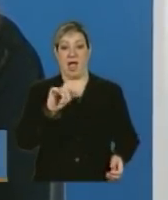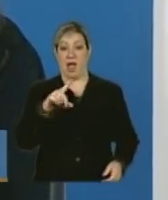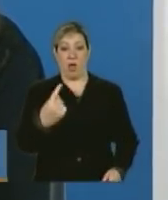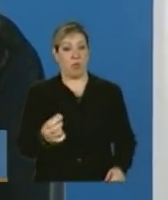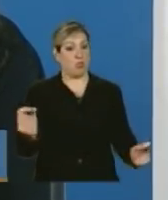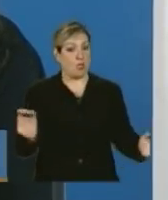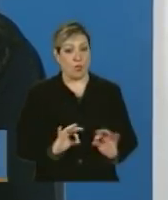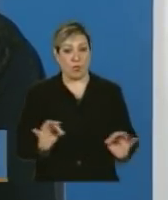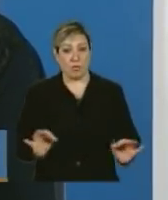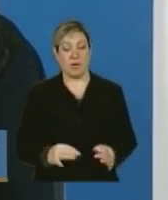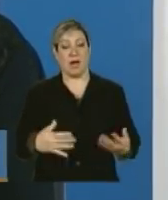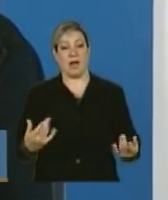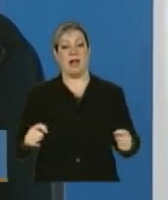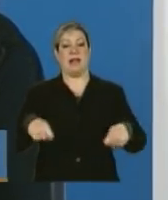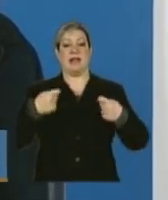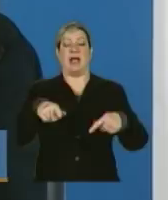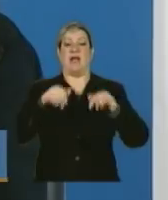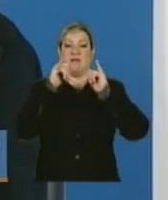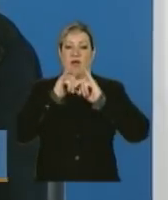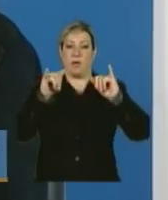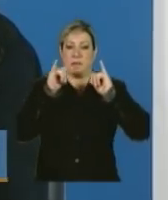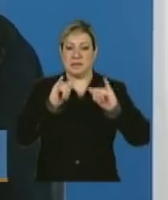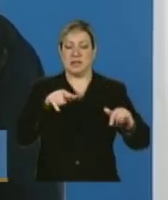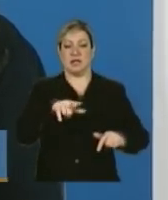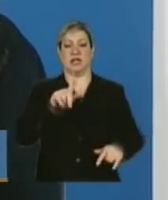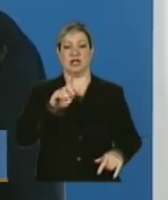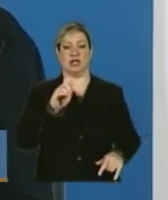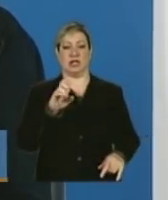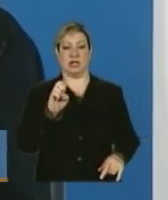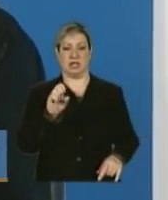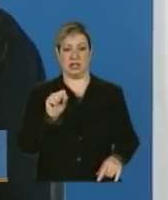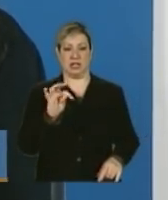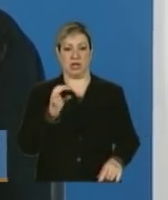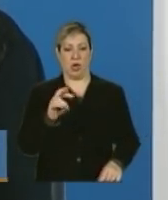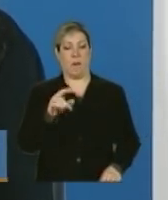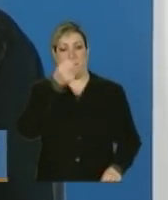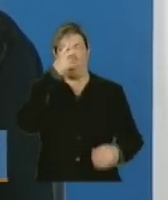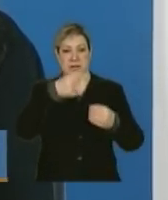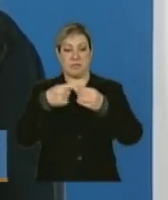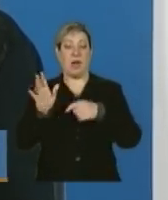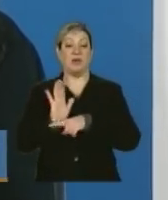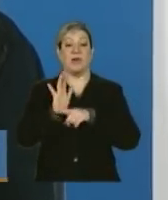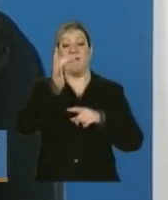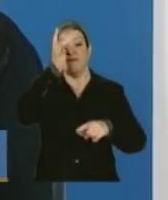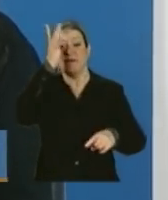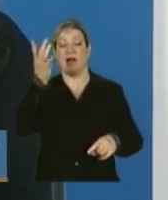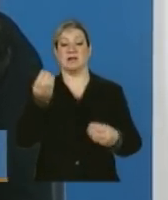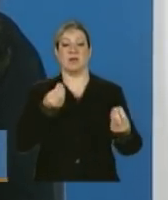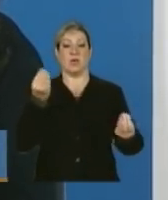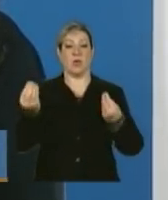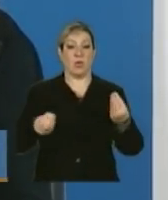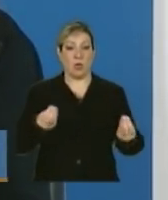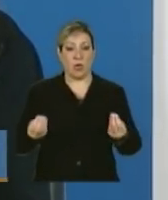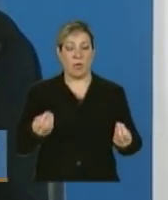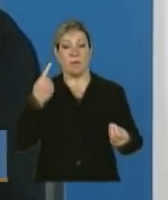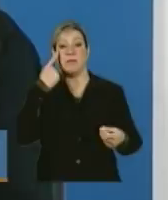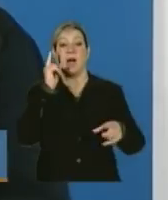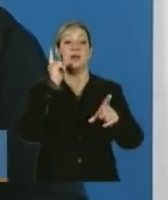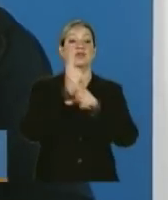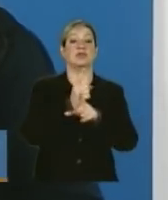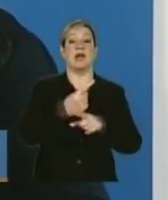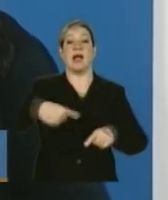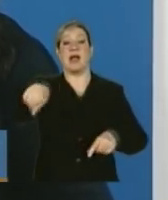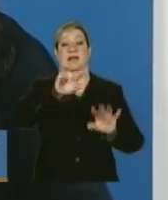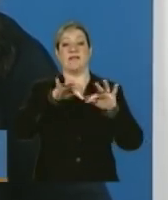informação ao gestor municipal do cadastro único, para facilitar que o gestor municipal do cadastro único identifique e